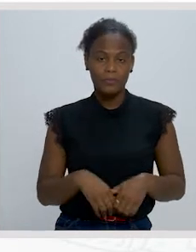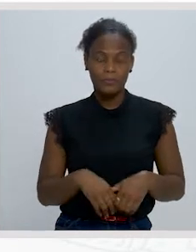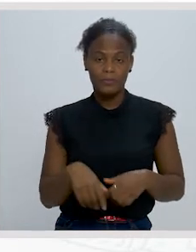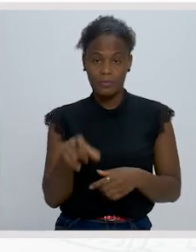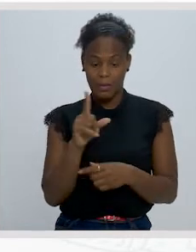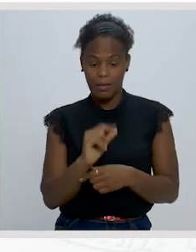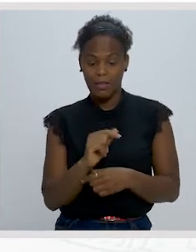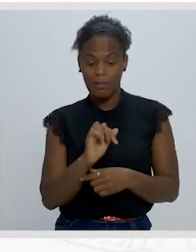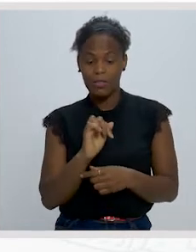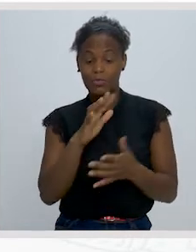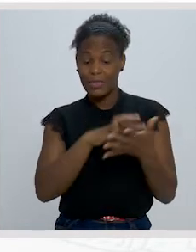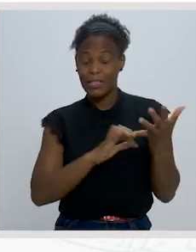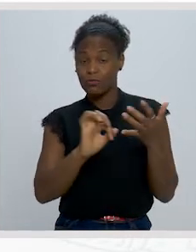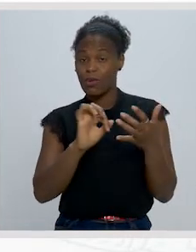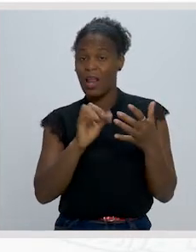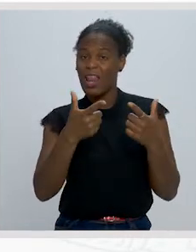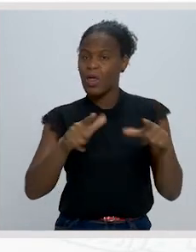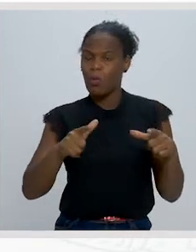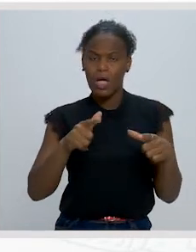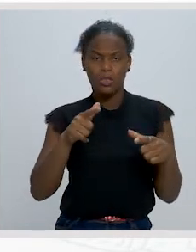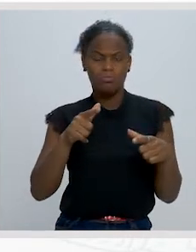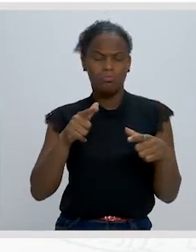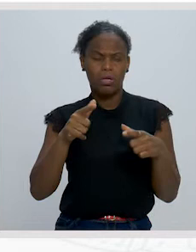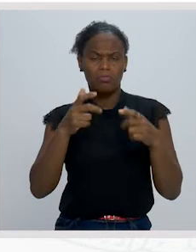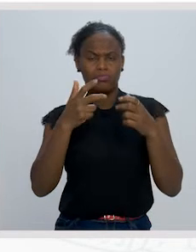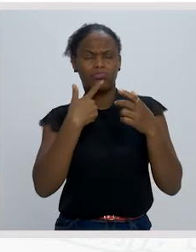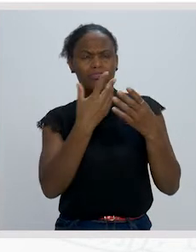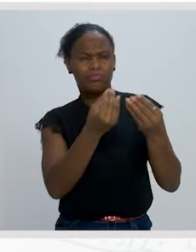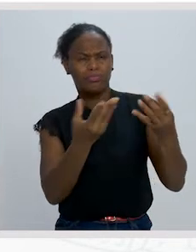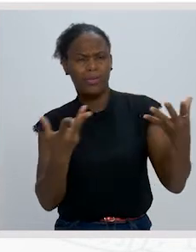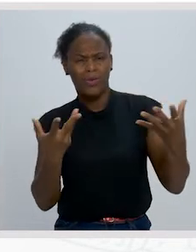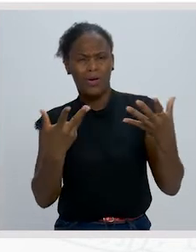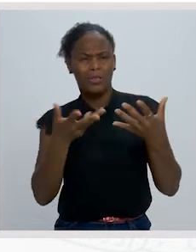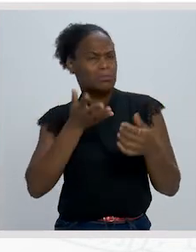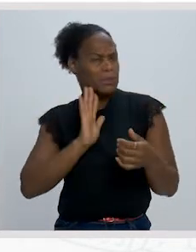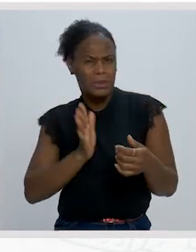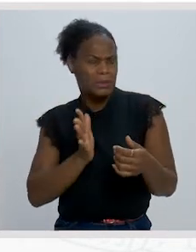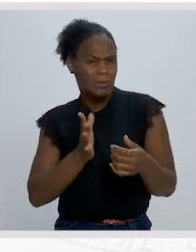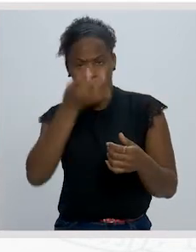Também, nos seus textos, há uma linguagem vaga, imprecisa e sugestiva.